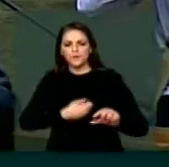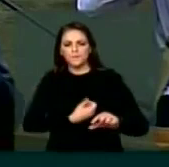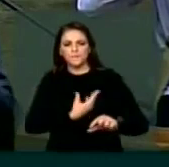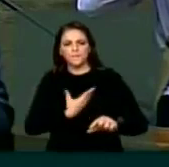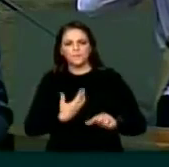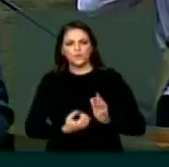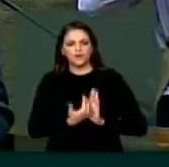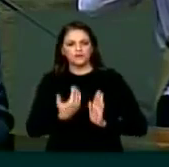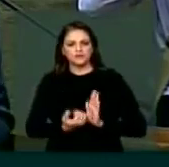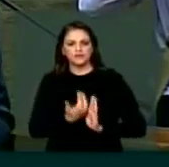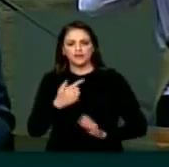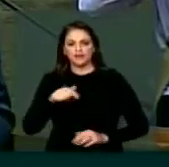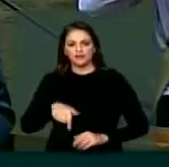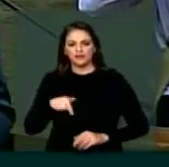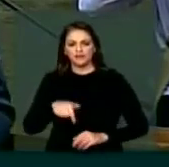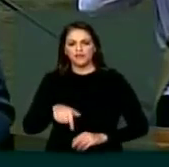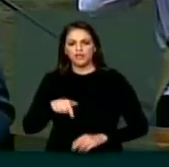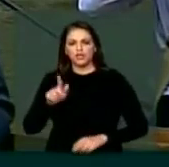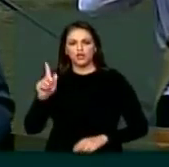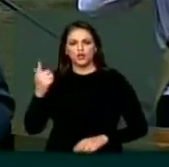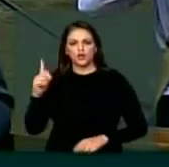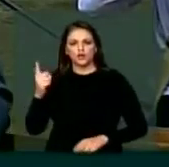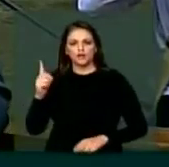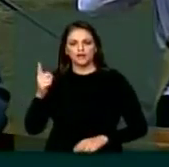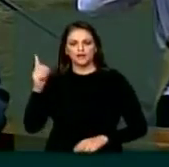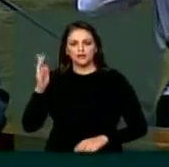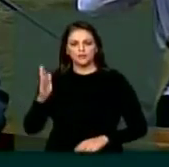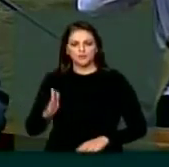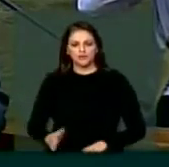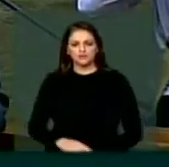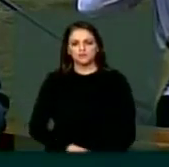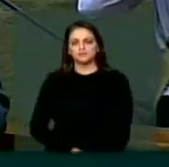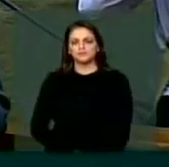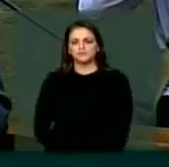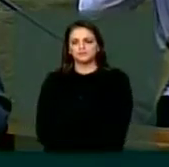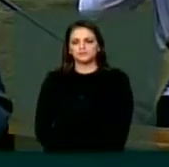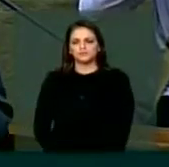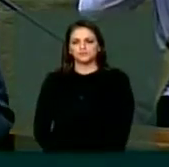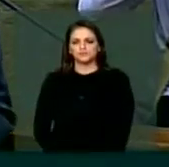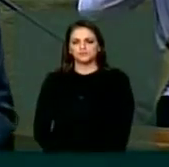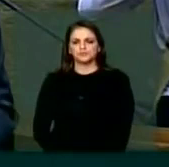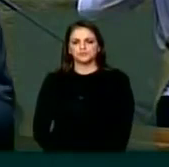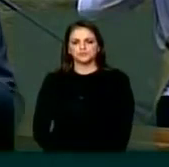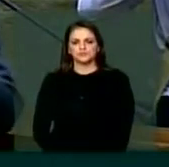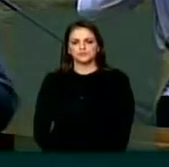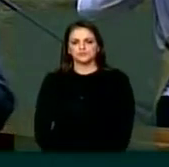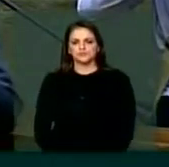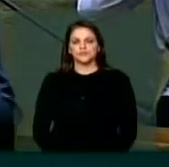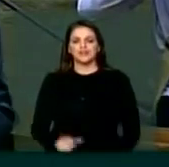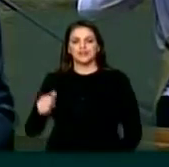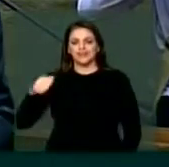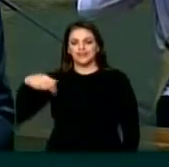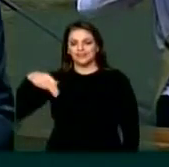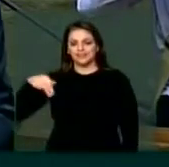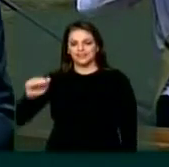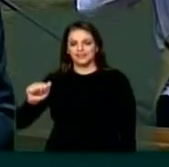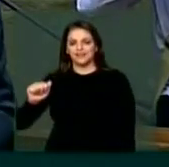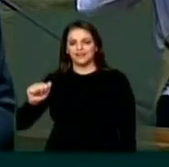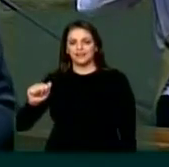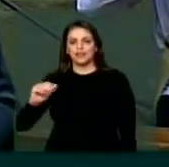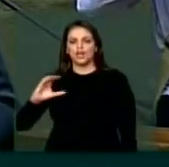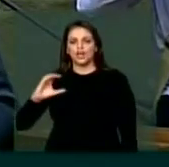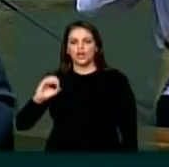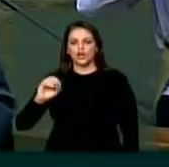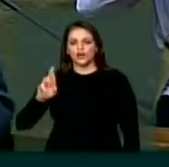aqui de Goiás e do Brasil e do mundo, Ana, que ficou conhecida como